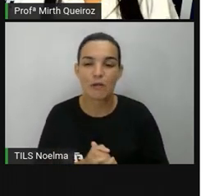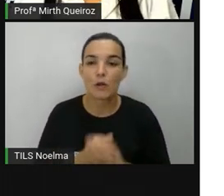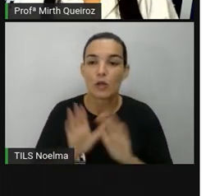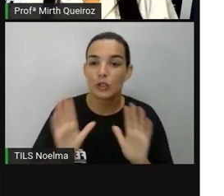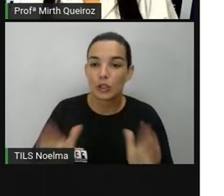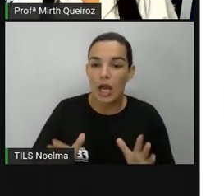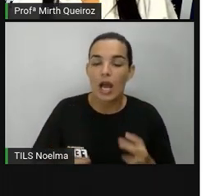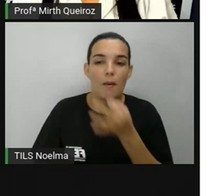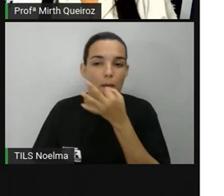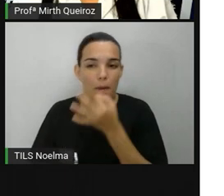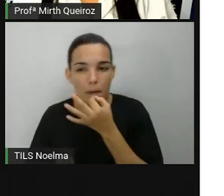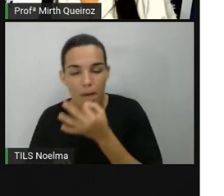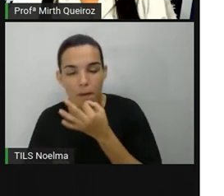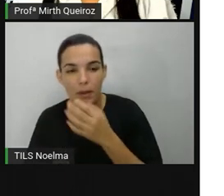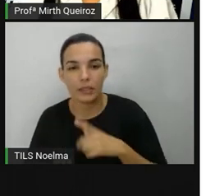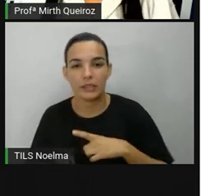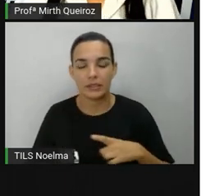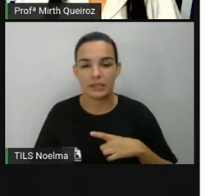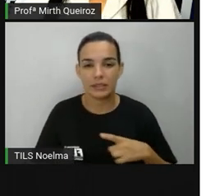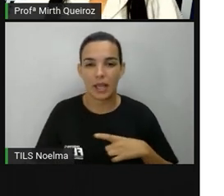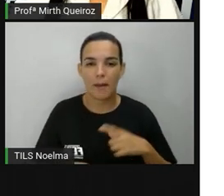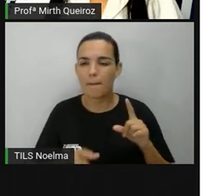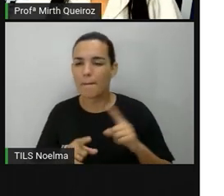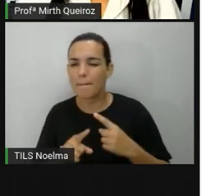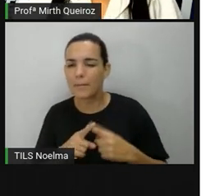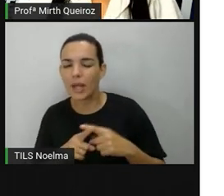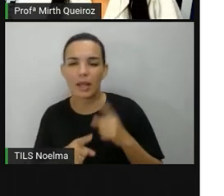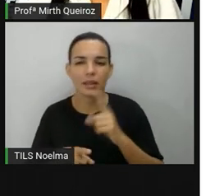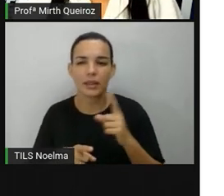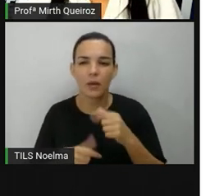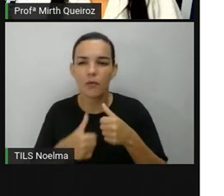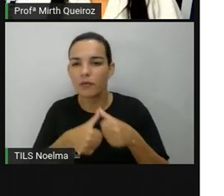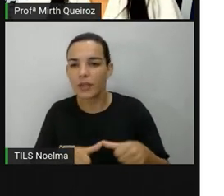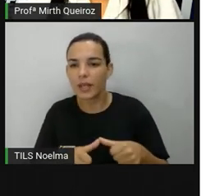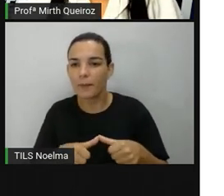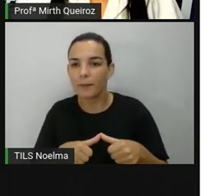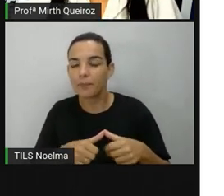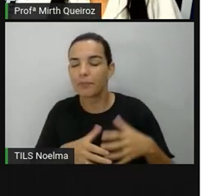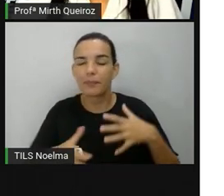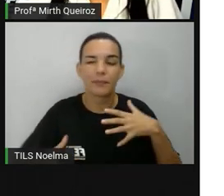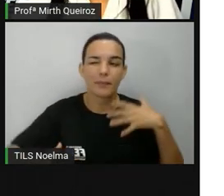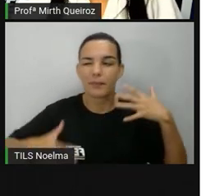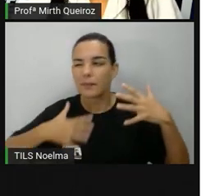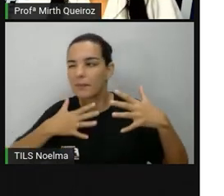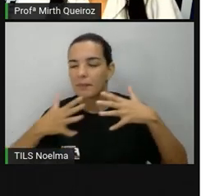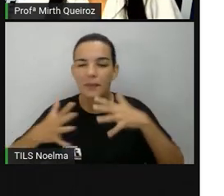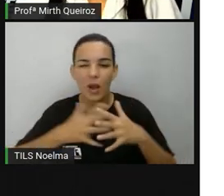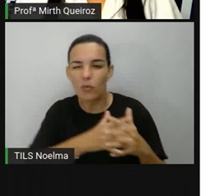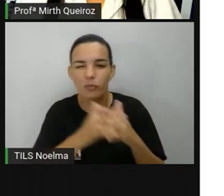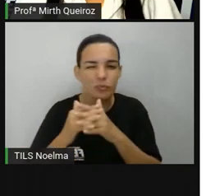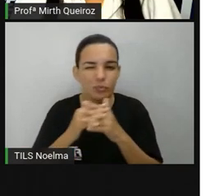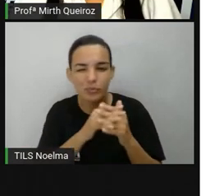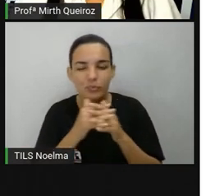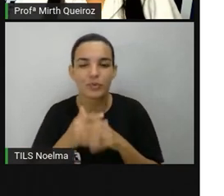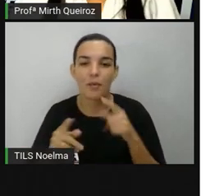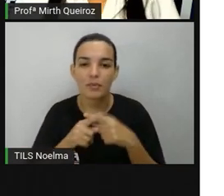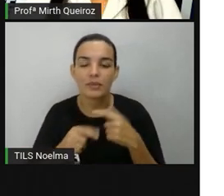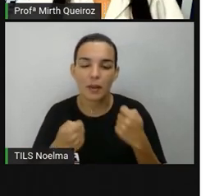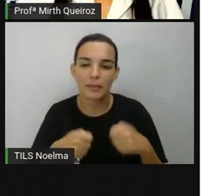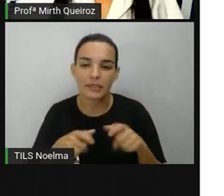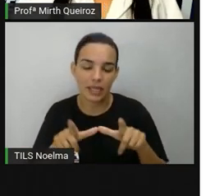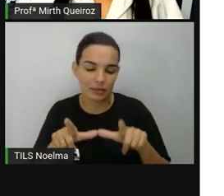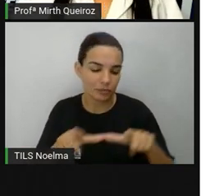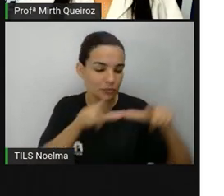Já sugeriram que tivesse uma embarcação na esquadra do adversário, né? Por isso que precisa da segunda